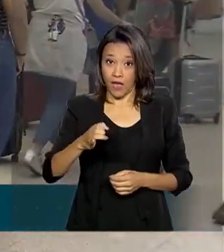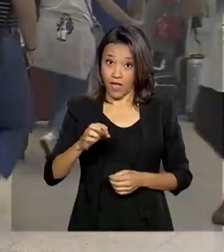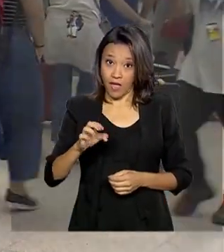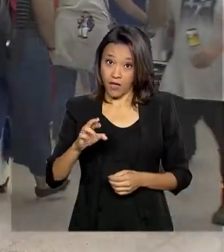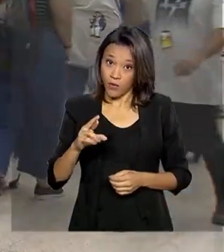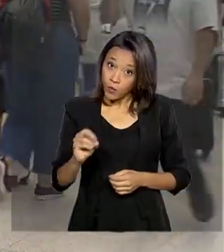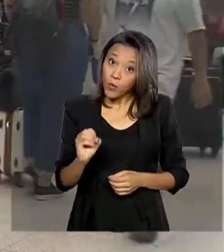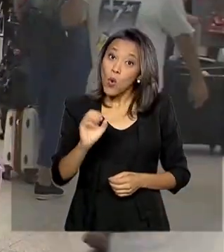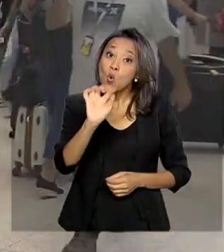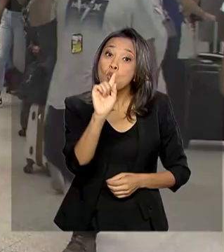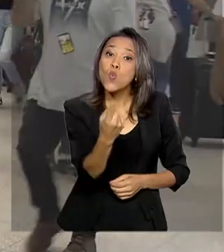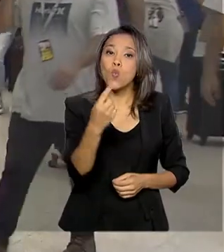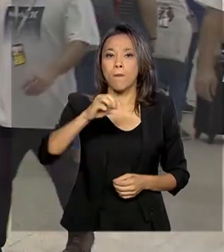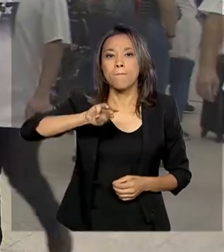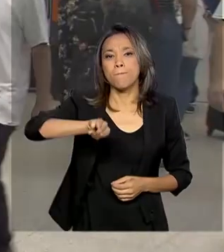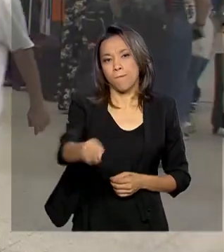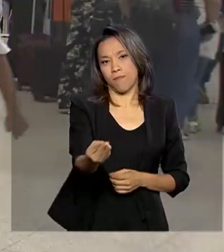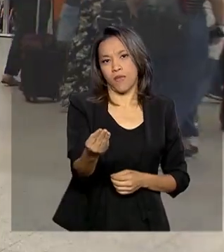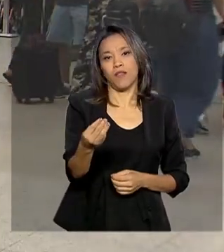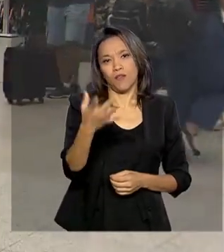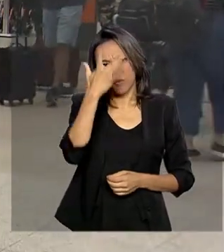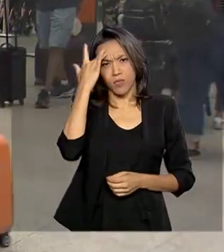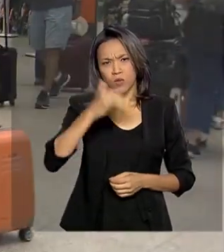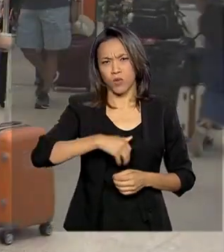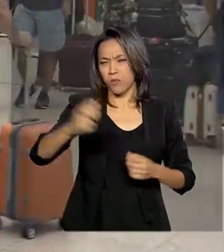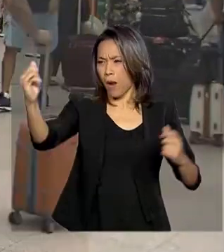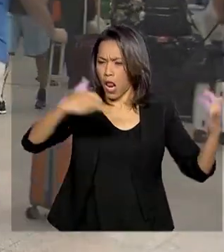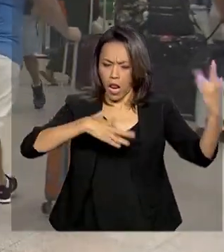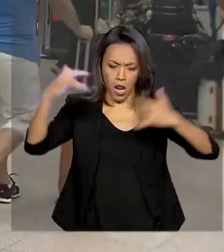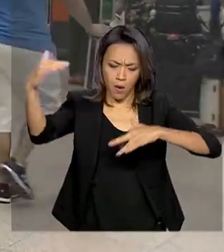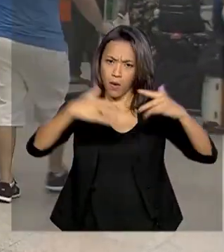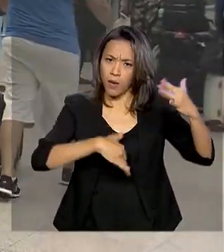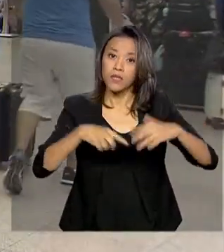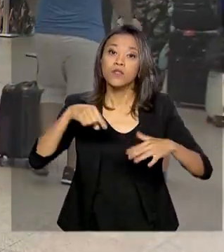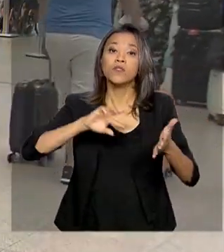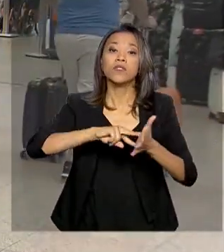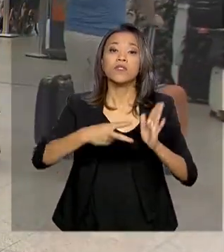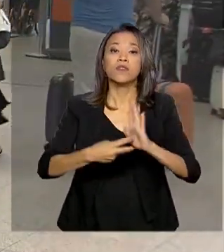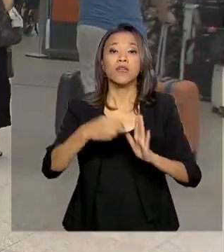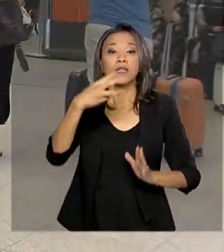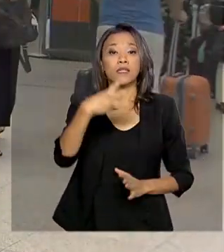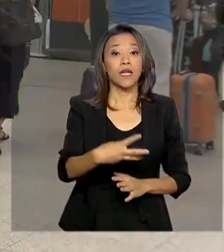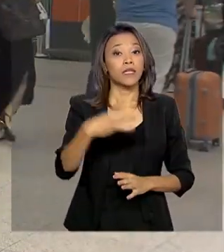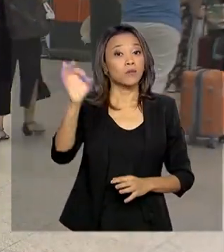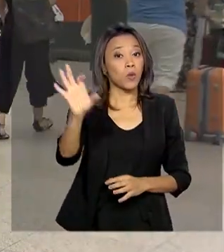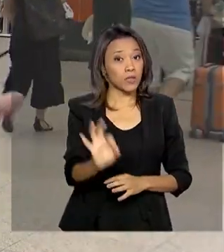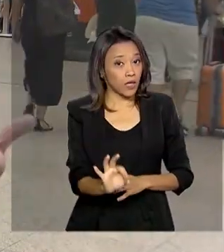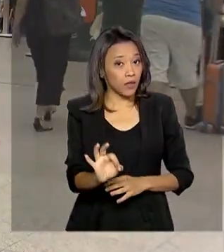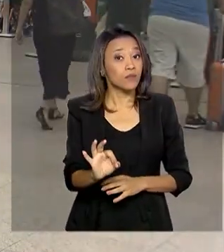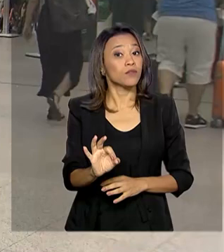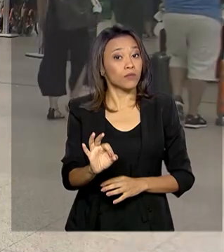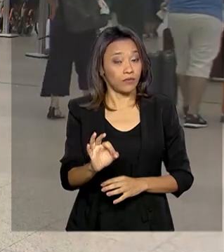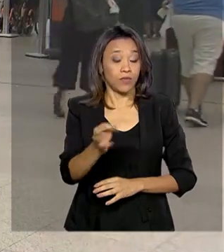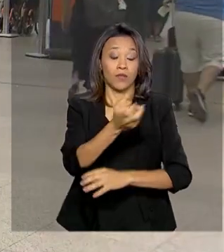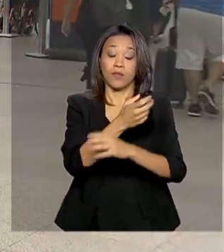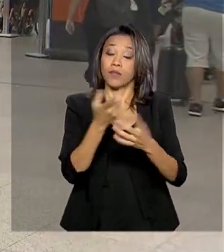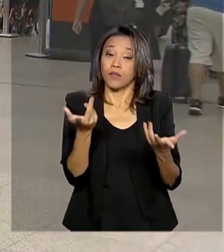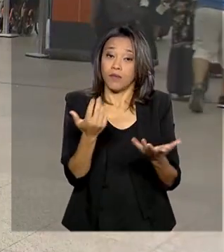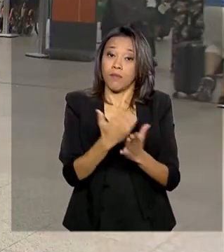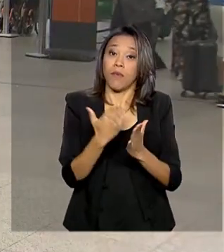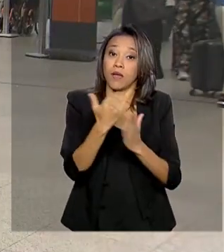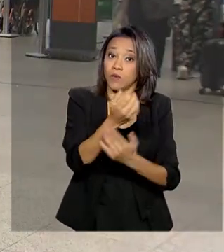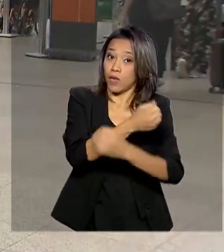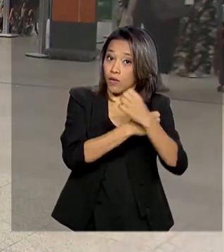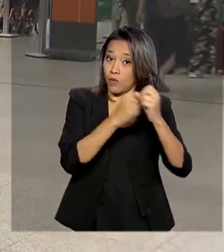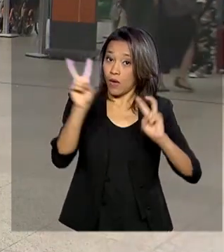passageiros. O que representa um aumento de 3% com relação ao que foi registrado no carnaval do ano passado. No